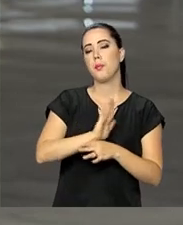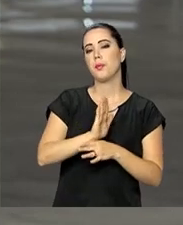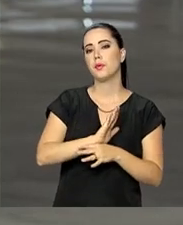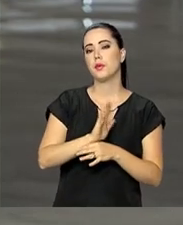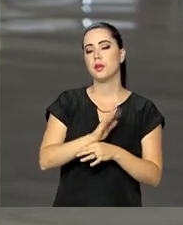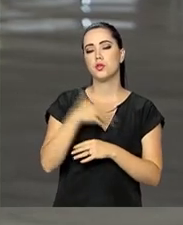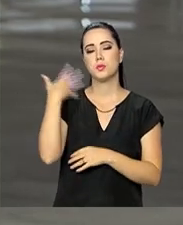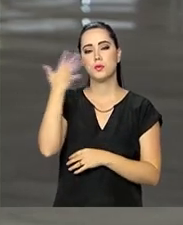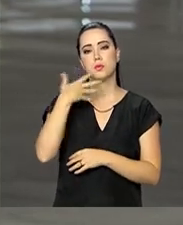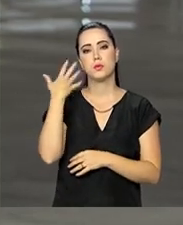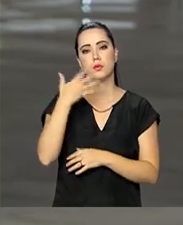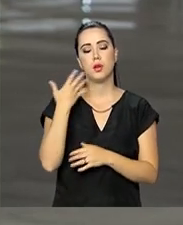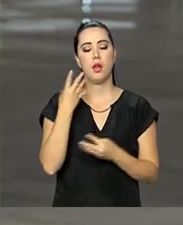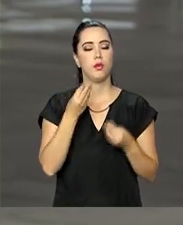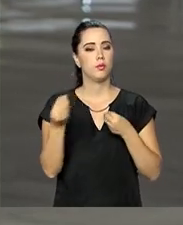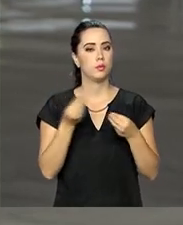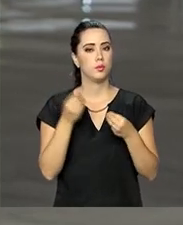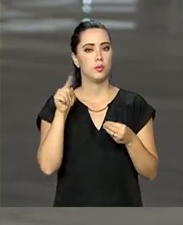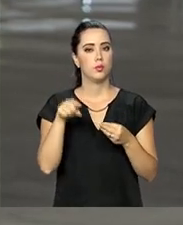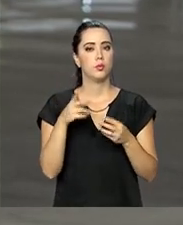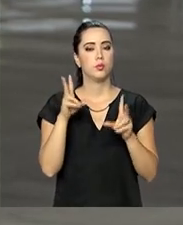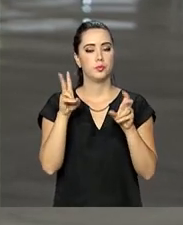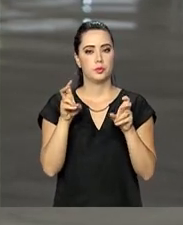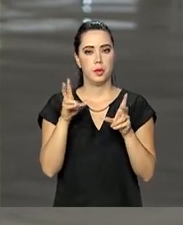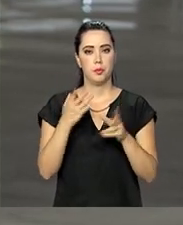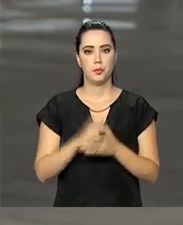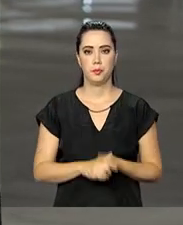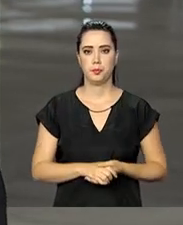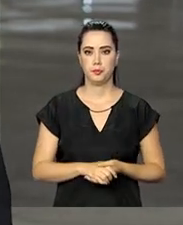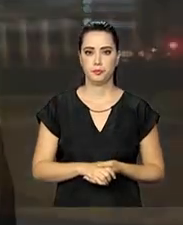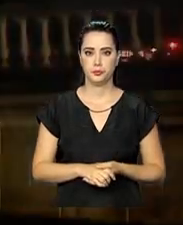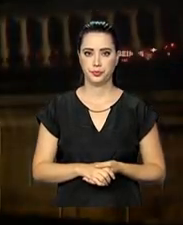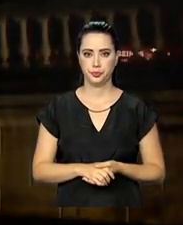para explicar um pouco mais aí sobre esse assunto. Vamos ver.